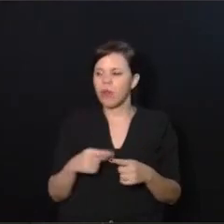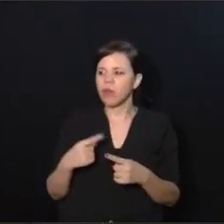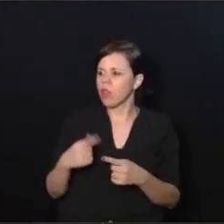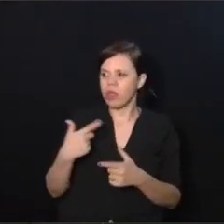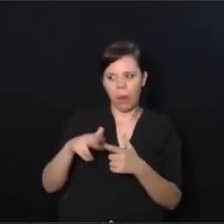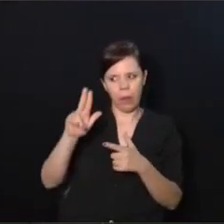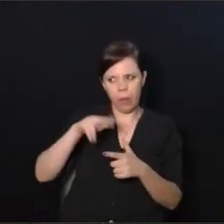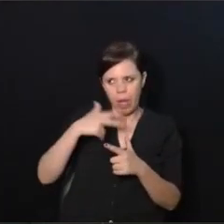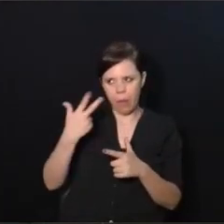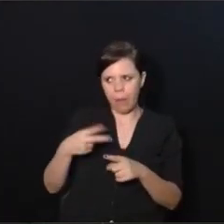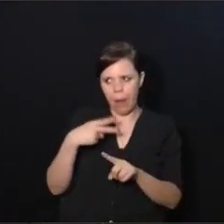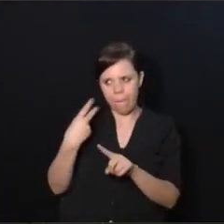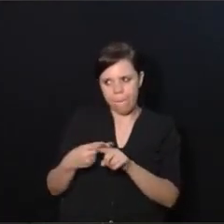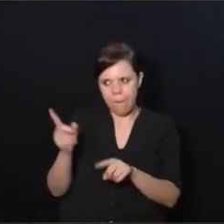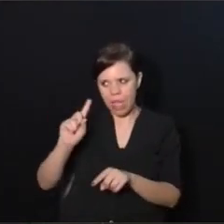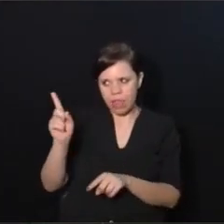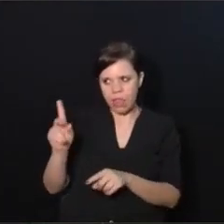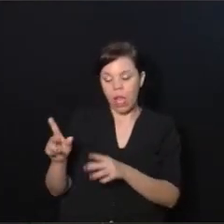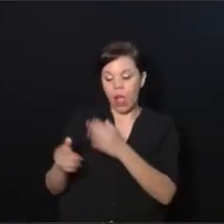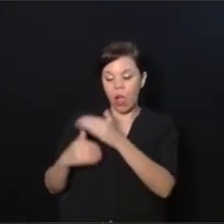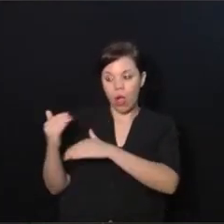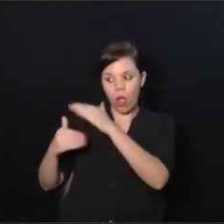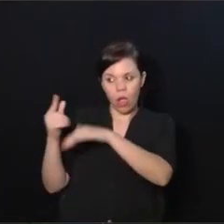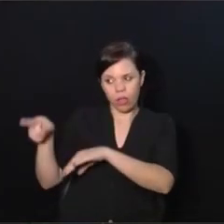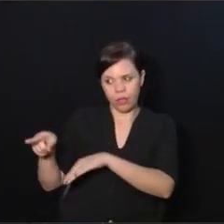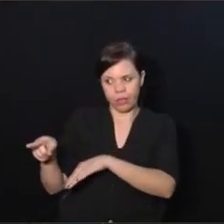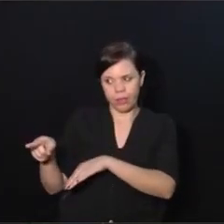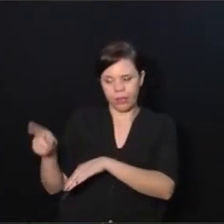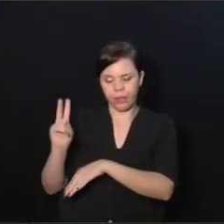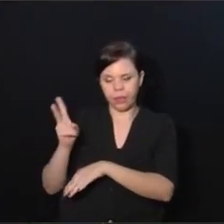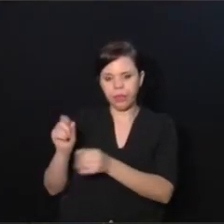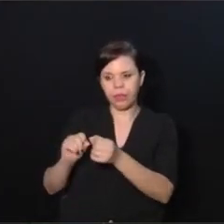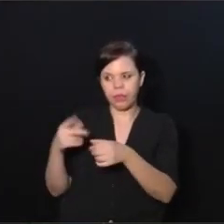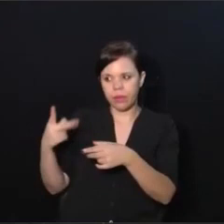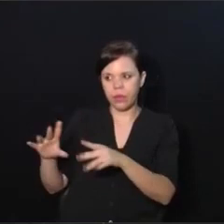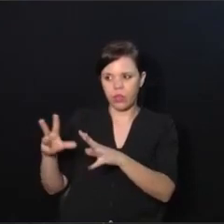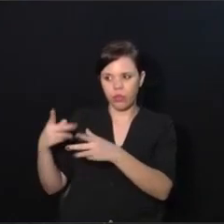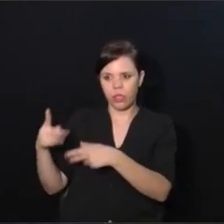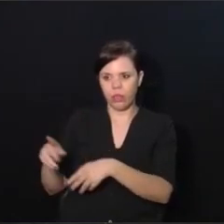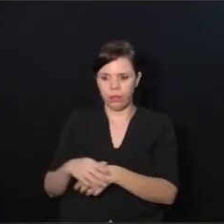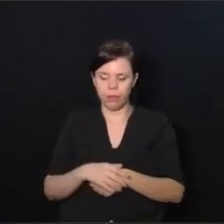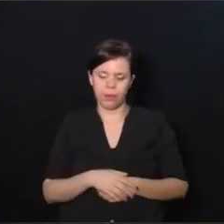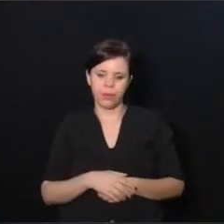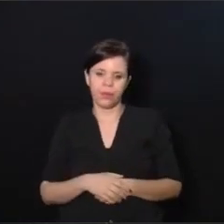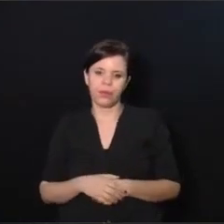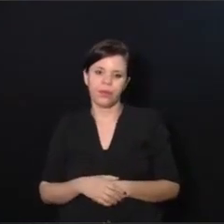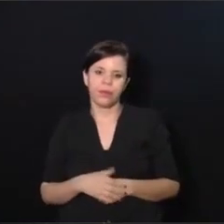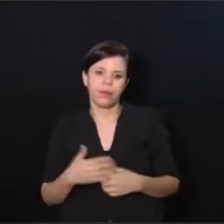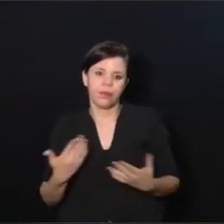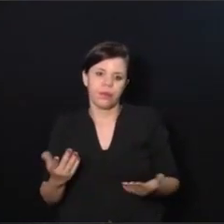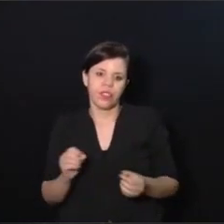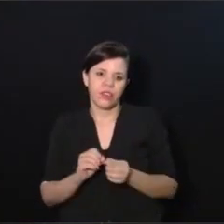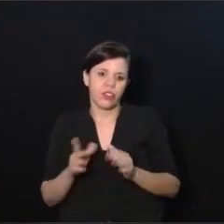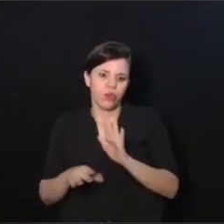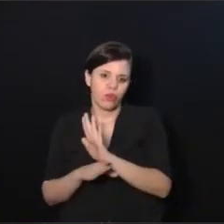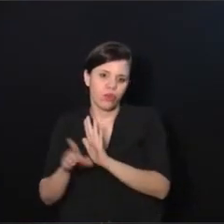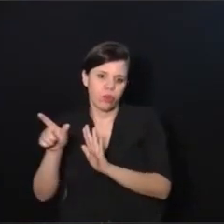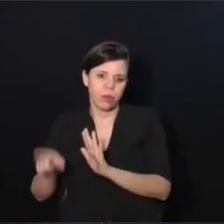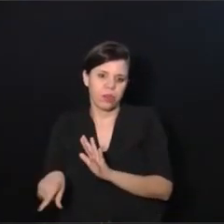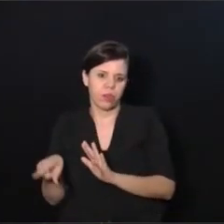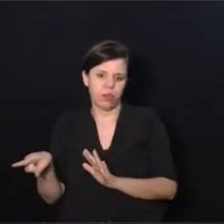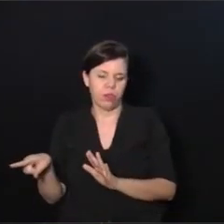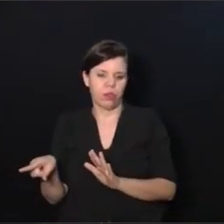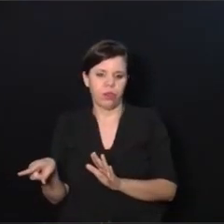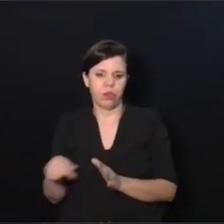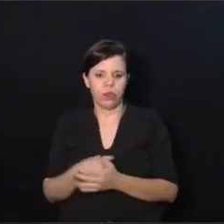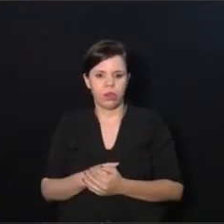tem um probleminha a mais, o que acontece é que não deixaram ele se desenvolver porque sempre quiseram fazer tudo por ele. E aí é esse fazer tudo pela pessoa que faz com que